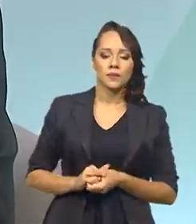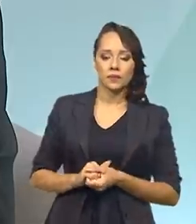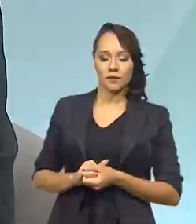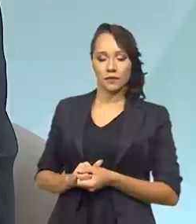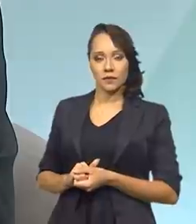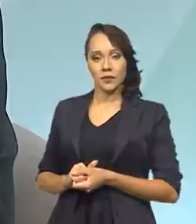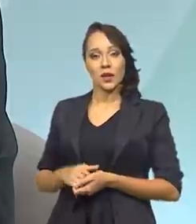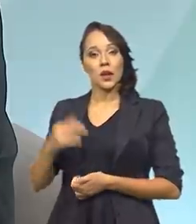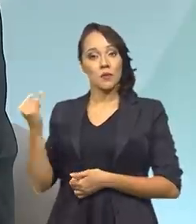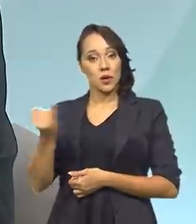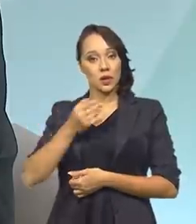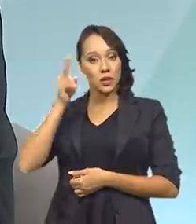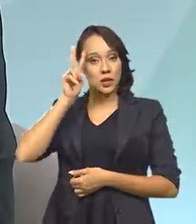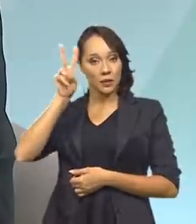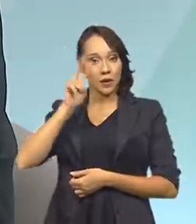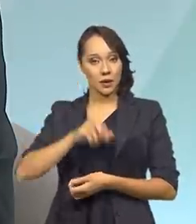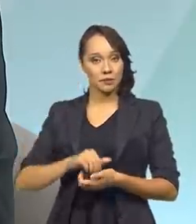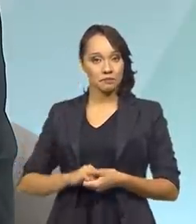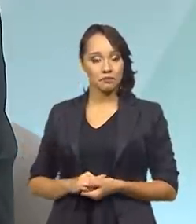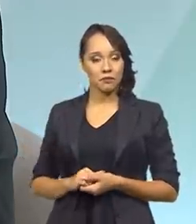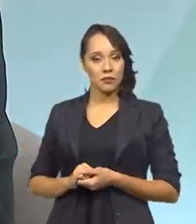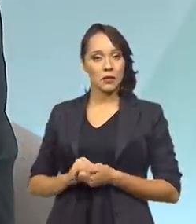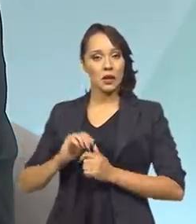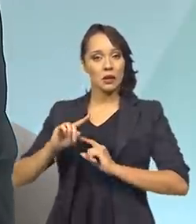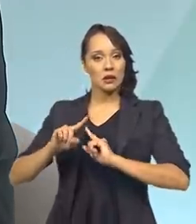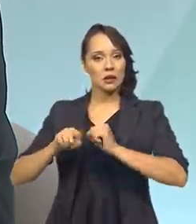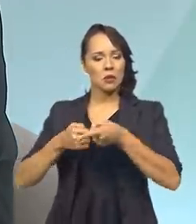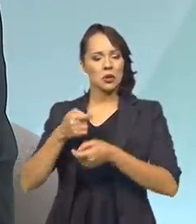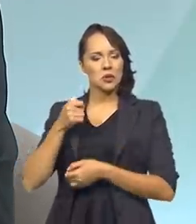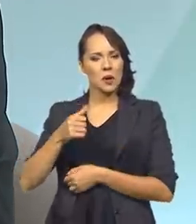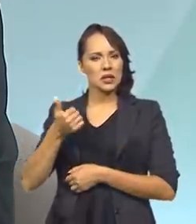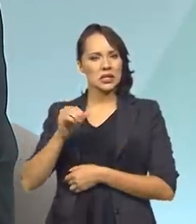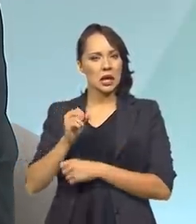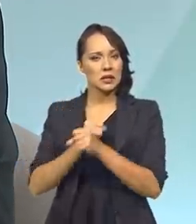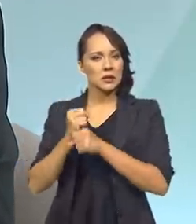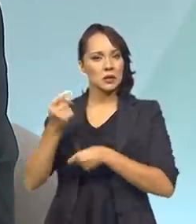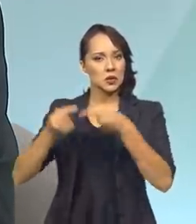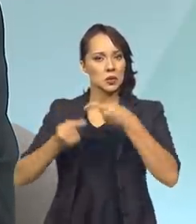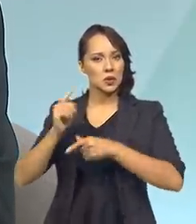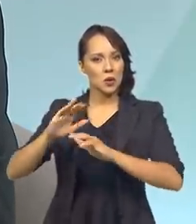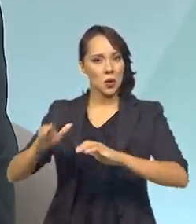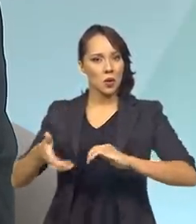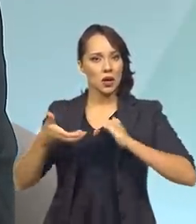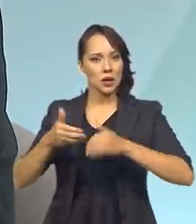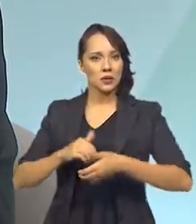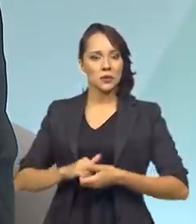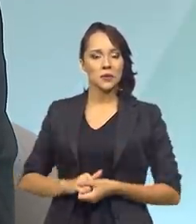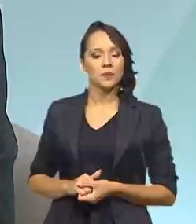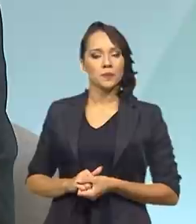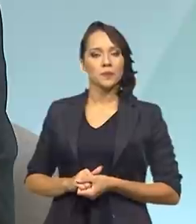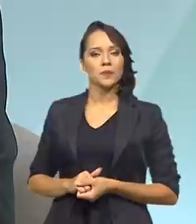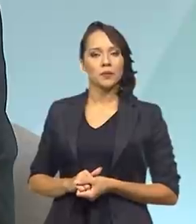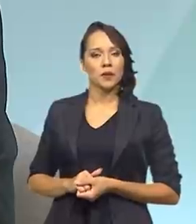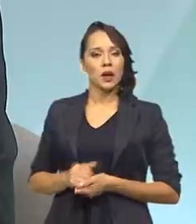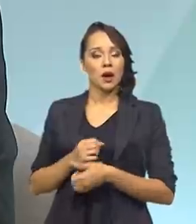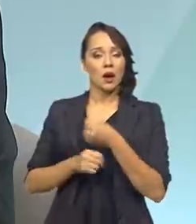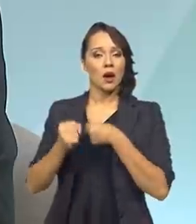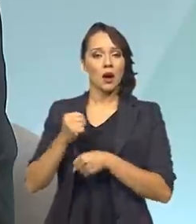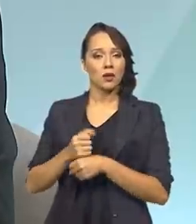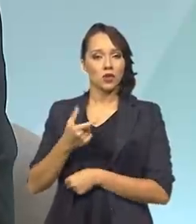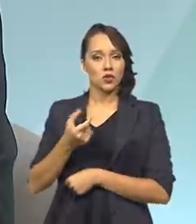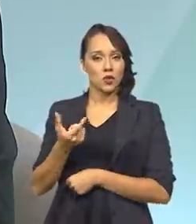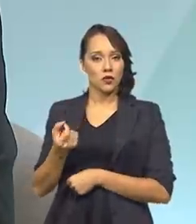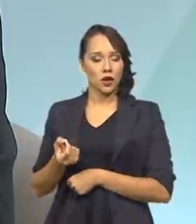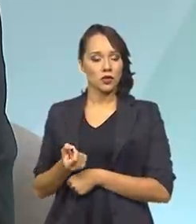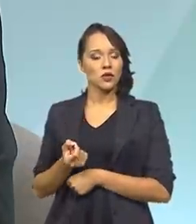é bom lembrar que recentemente, depois de quase 10 anos de discussão no Congresso Nacional, em 2020, foi